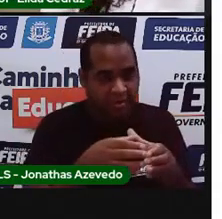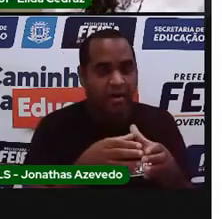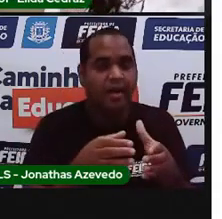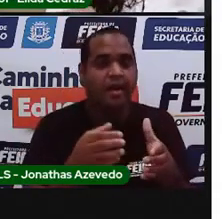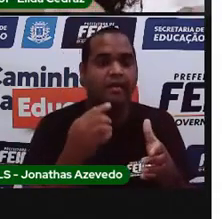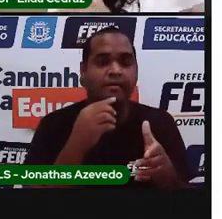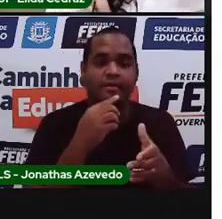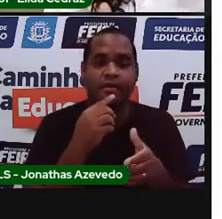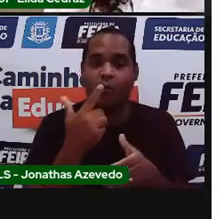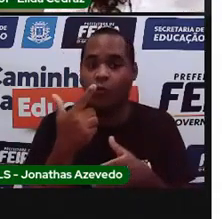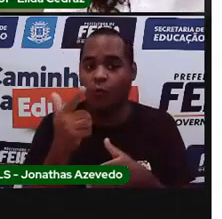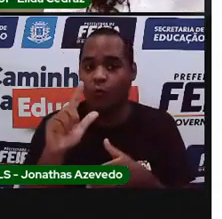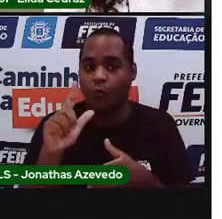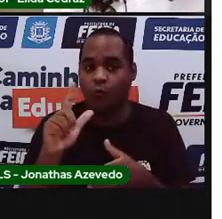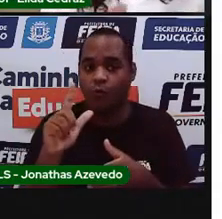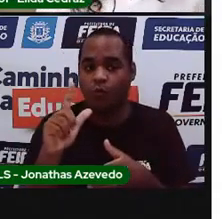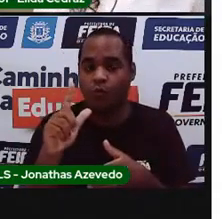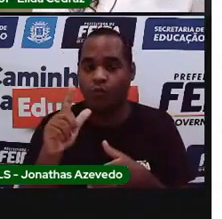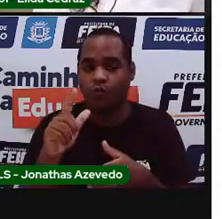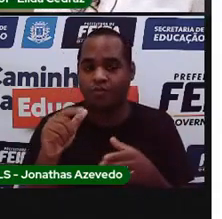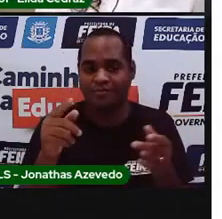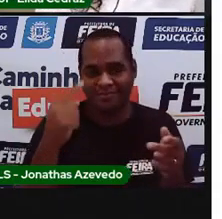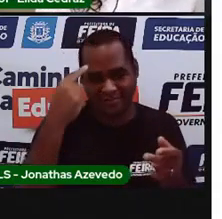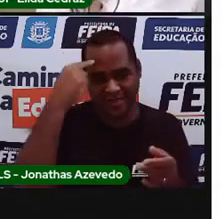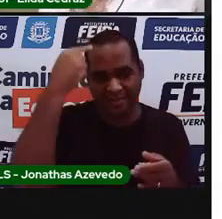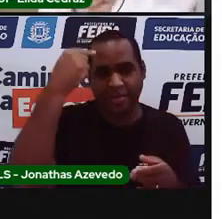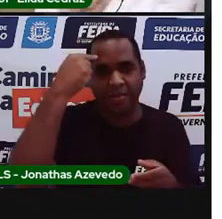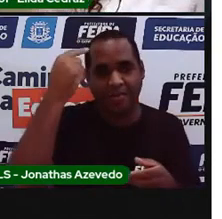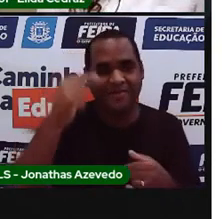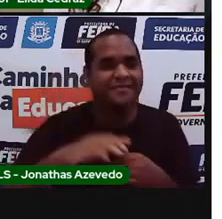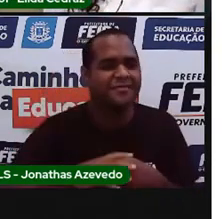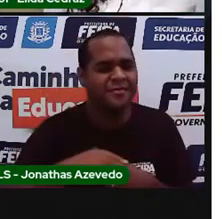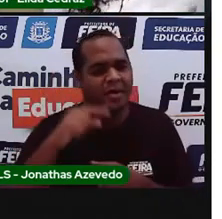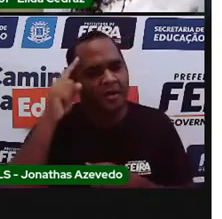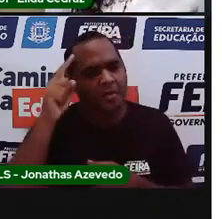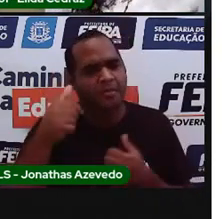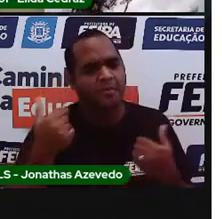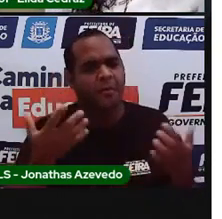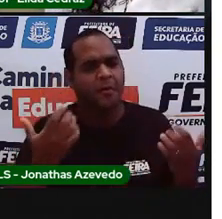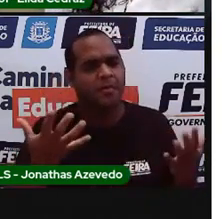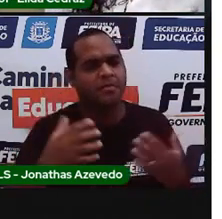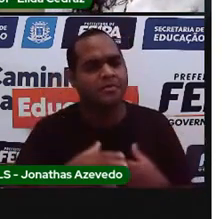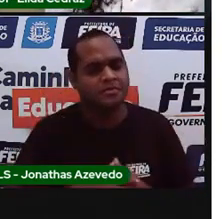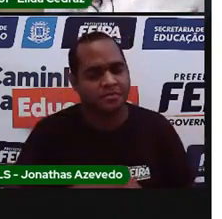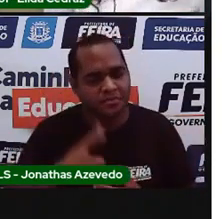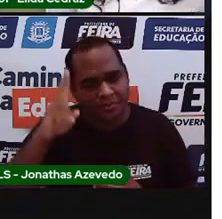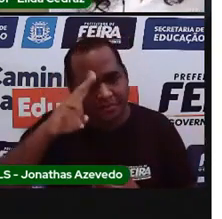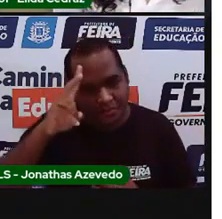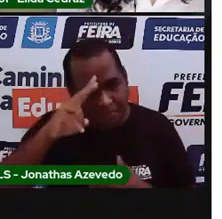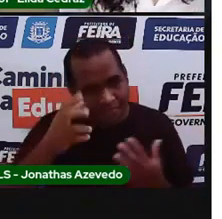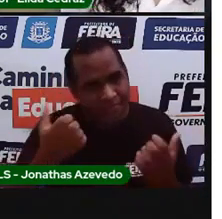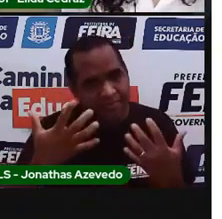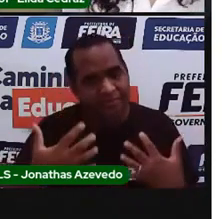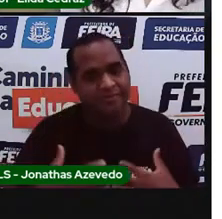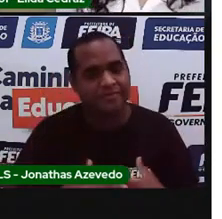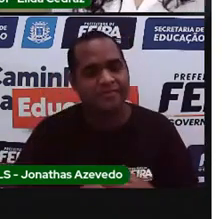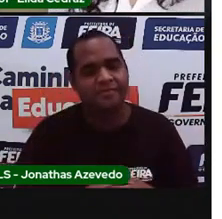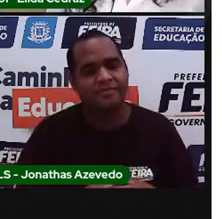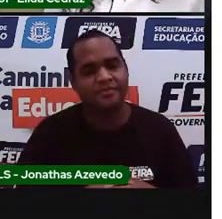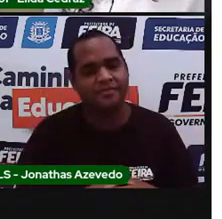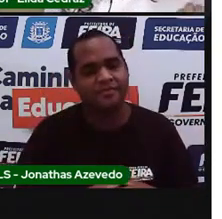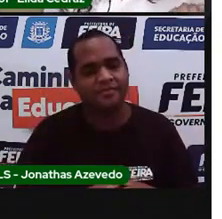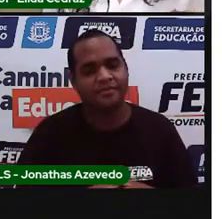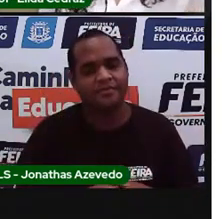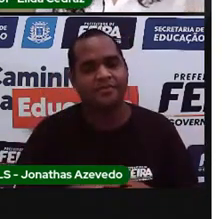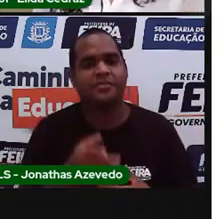colocou em outro antes da experiência. Você lembra quais foram eles? Como foi que a